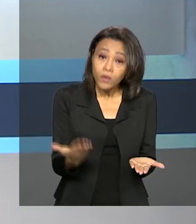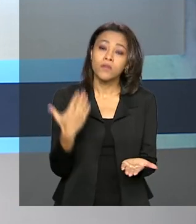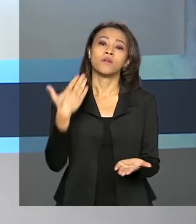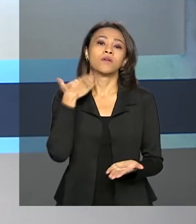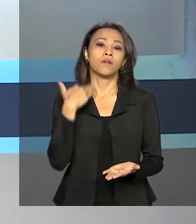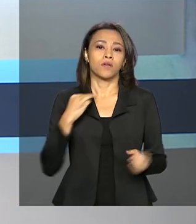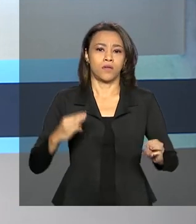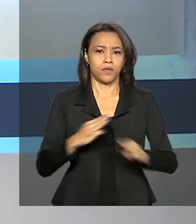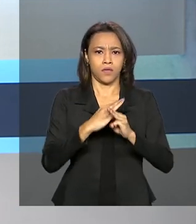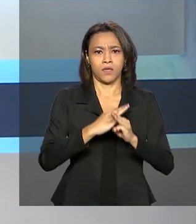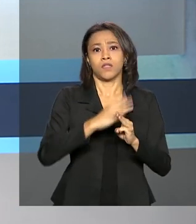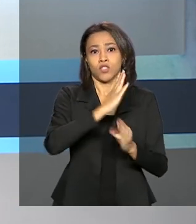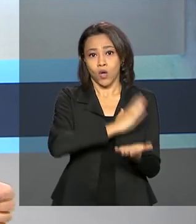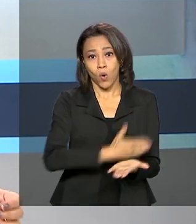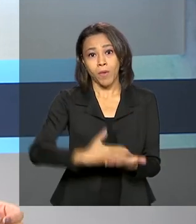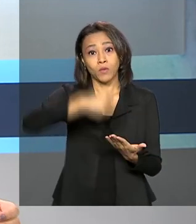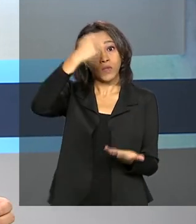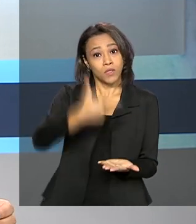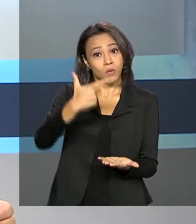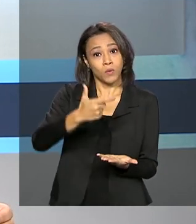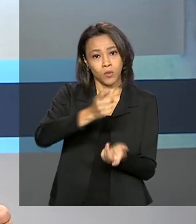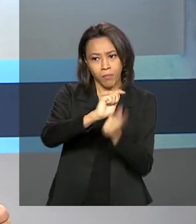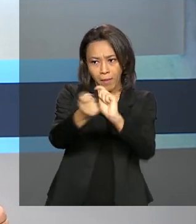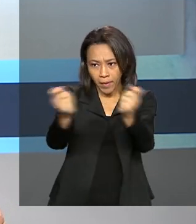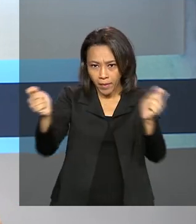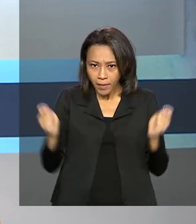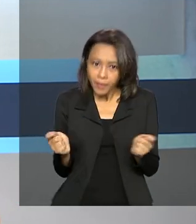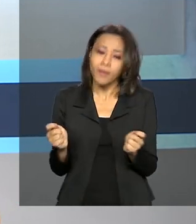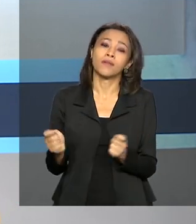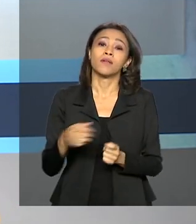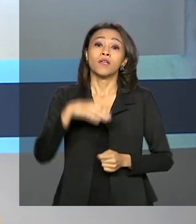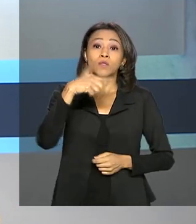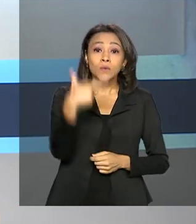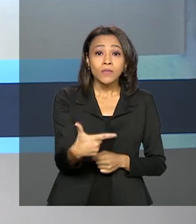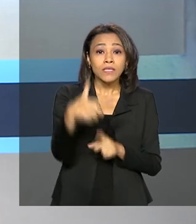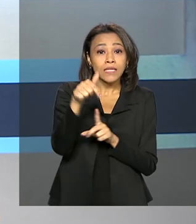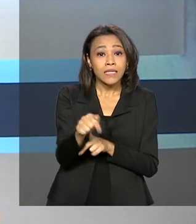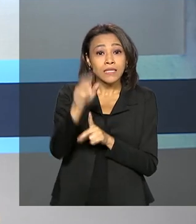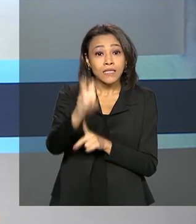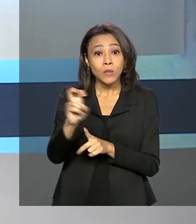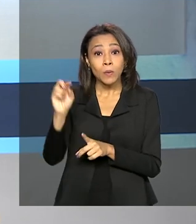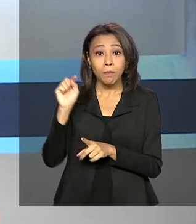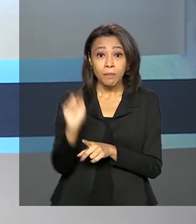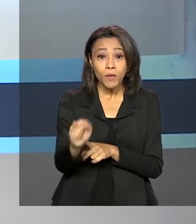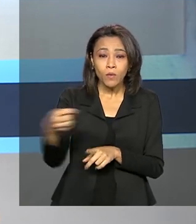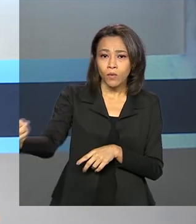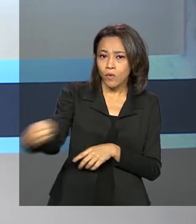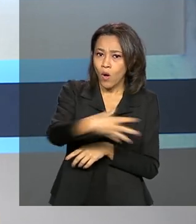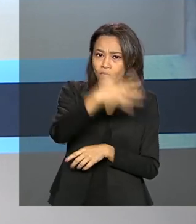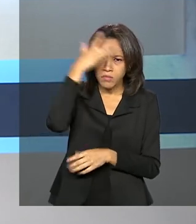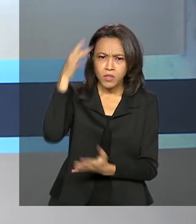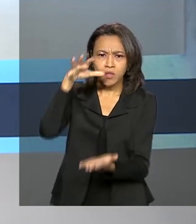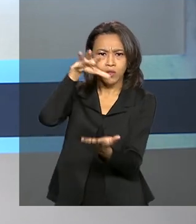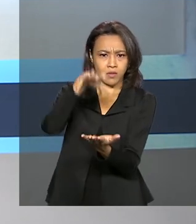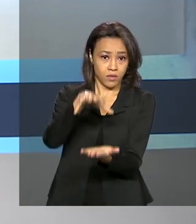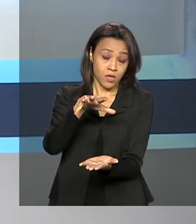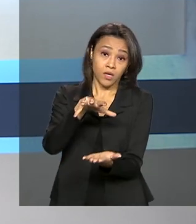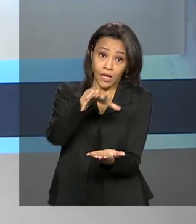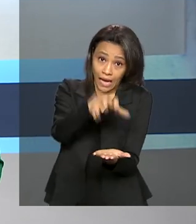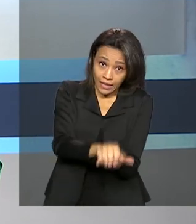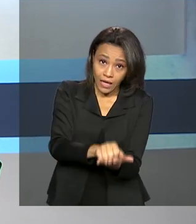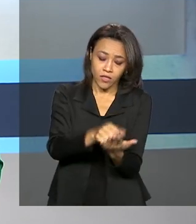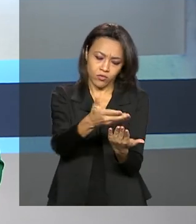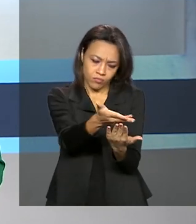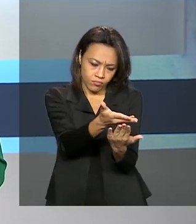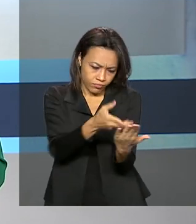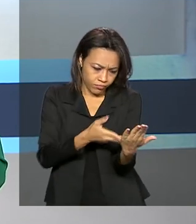ciclo de repasses. Estão incluídos 275 mil novos beneficiários que tiveram o cadastro analisado